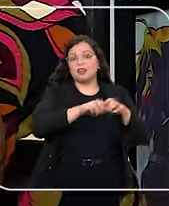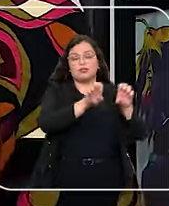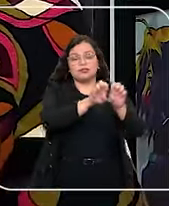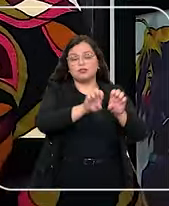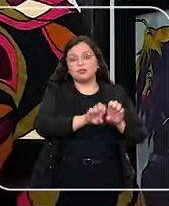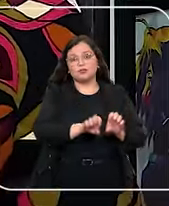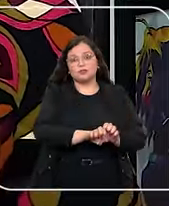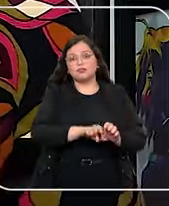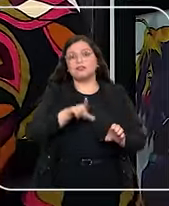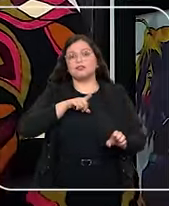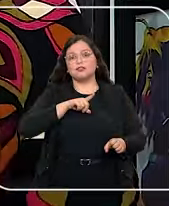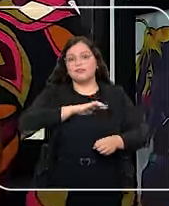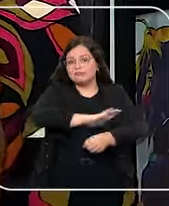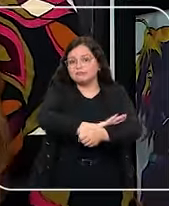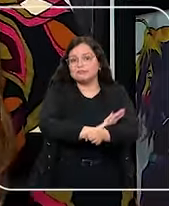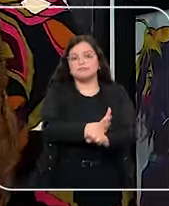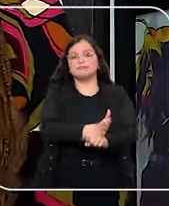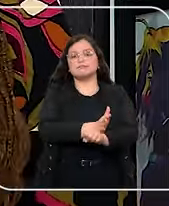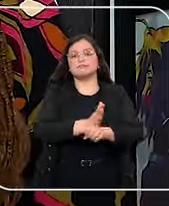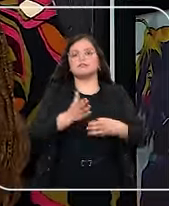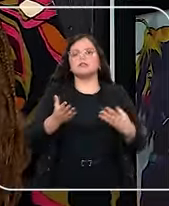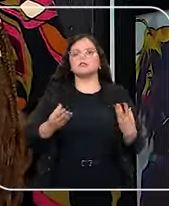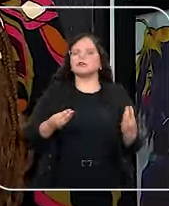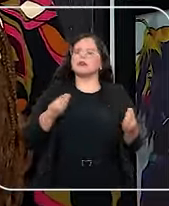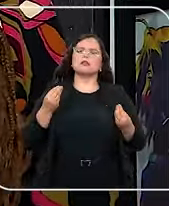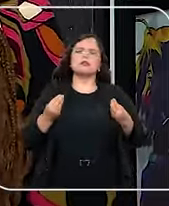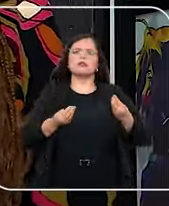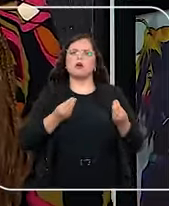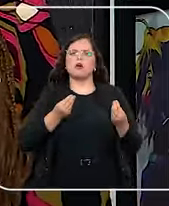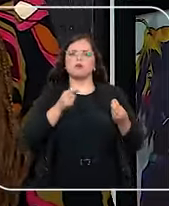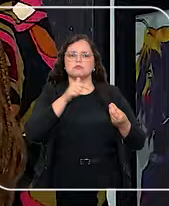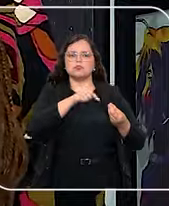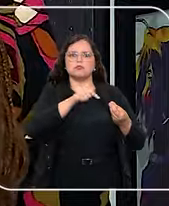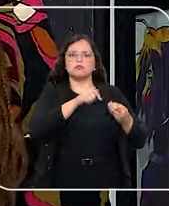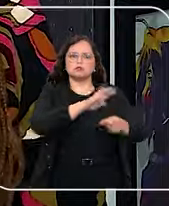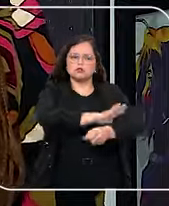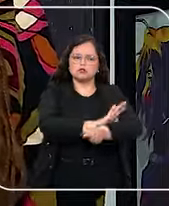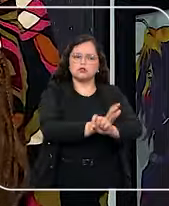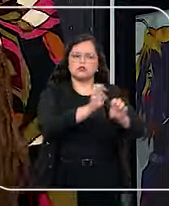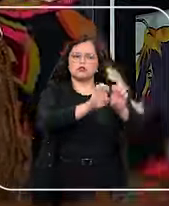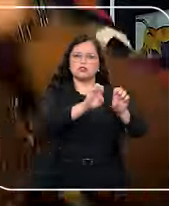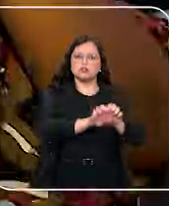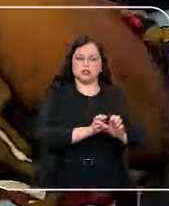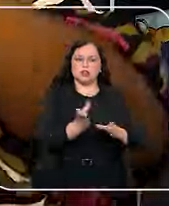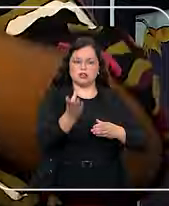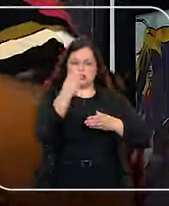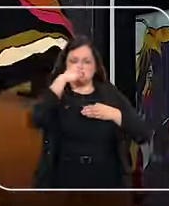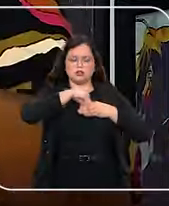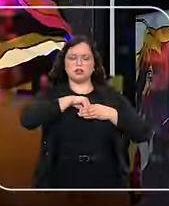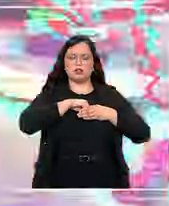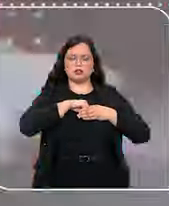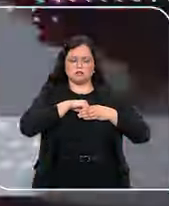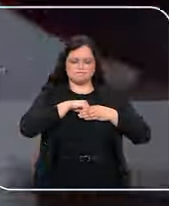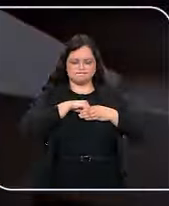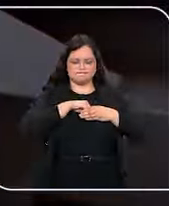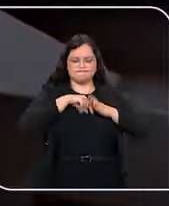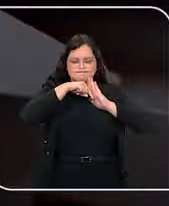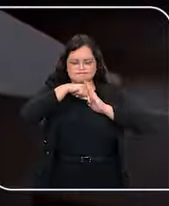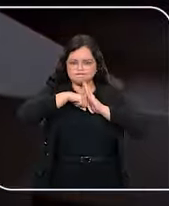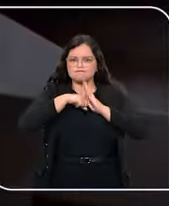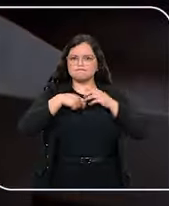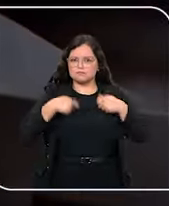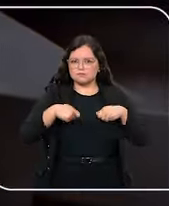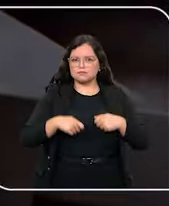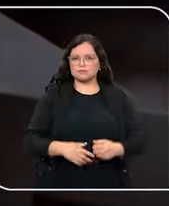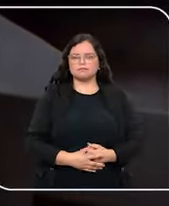estrutural. Agora, até que ponto esse racismo estrutural ainda atua em você? Dados